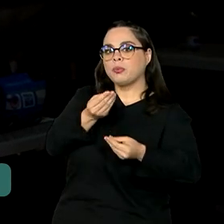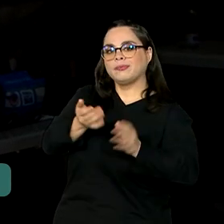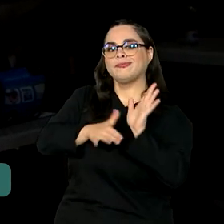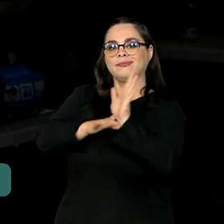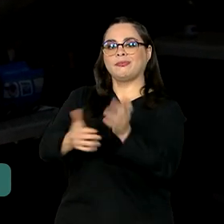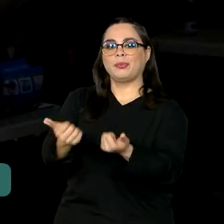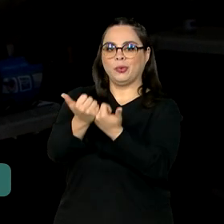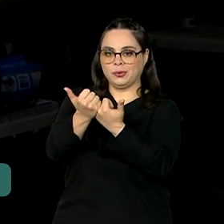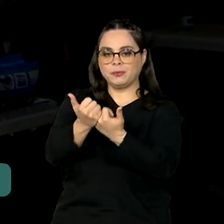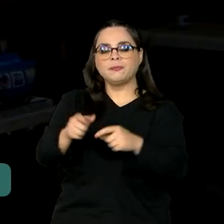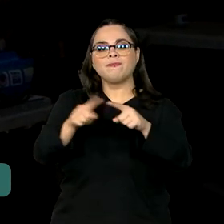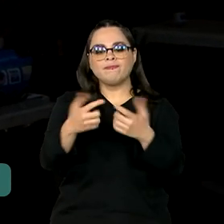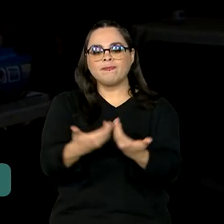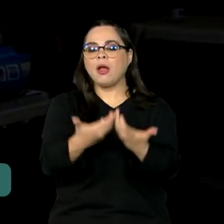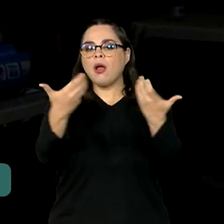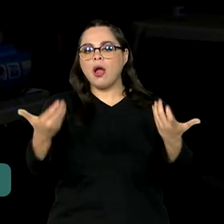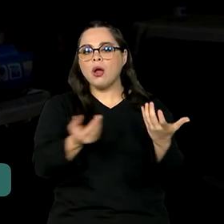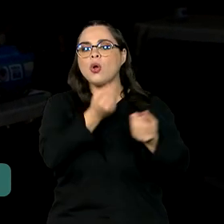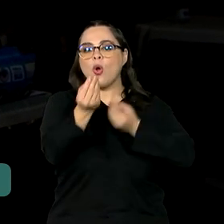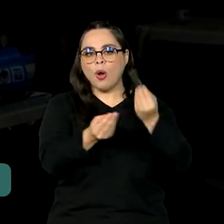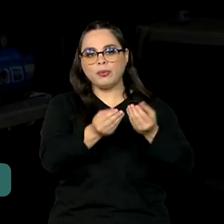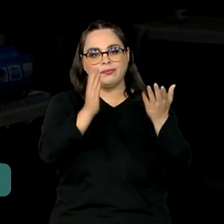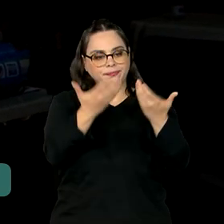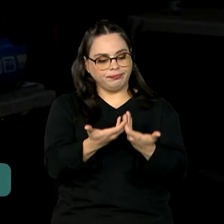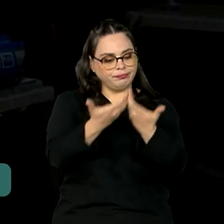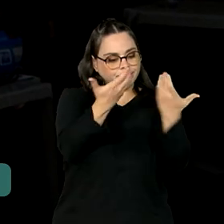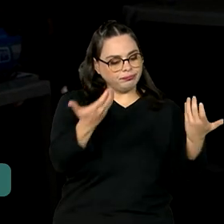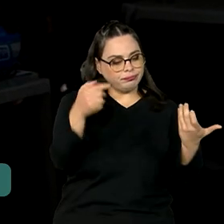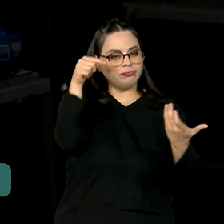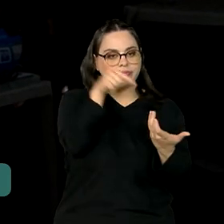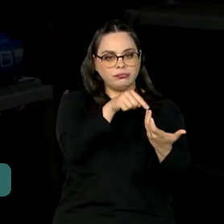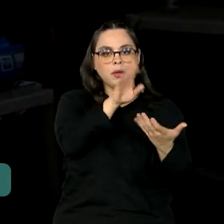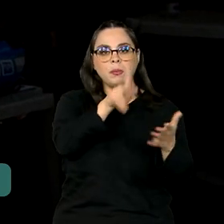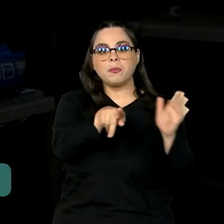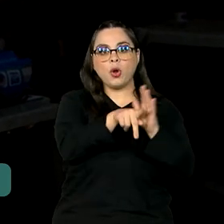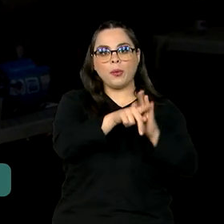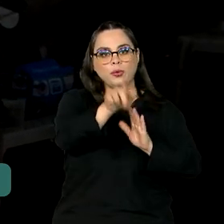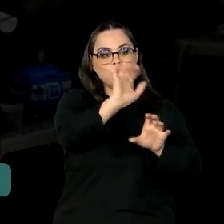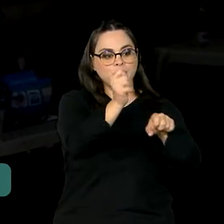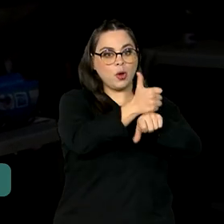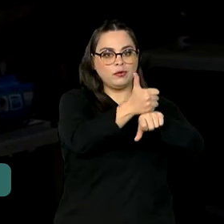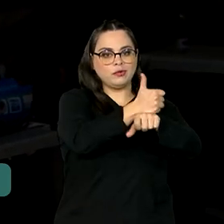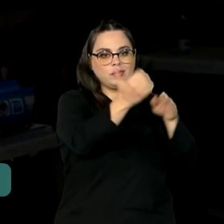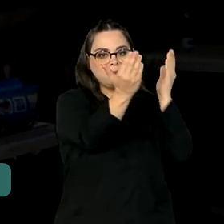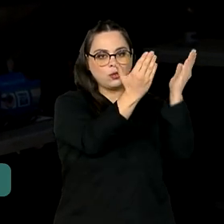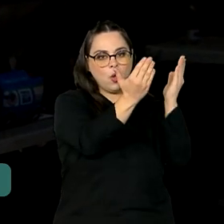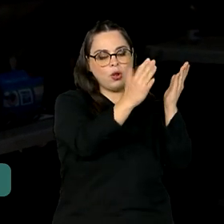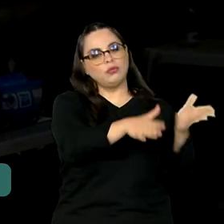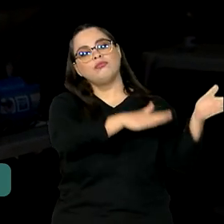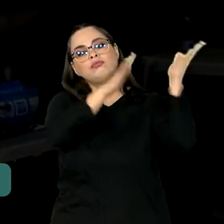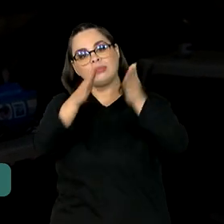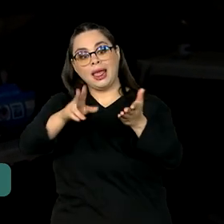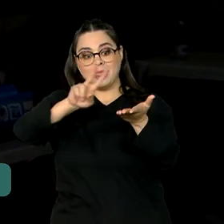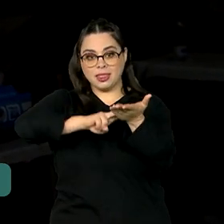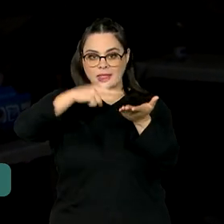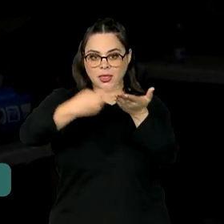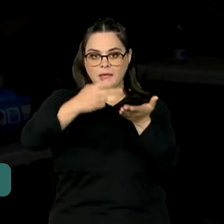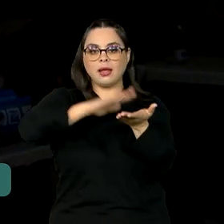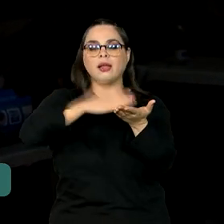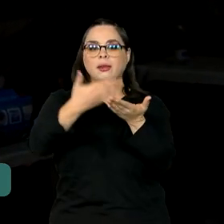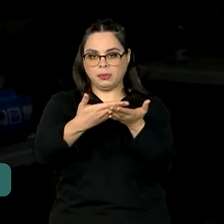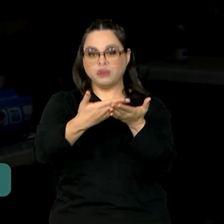Como é que nós dividimos a equipe? Então, metade da equipe é de psicólogos, uma outra parte de tradutores.